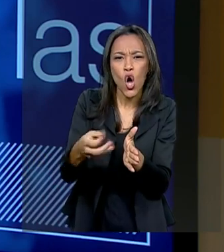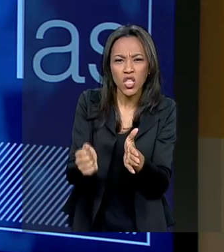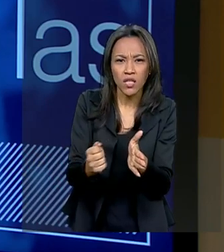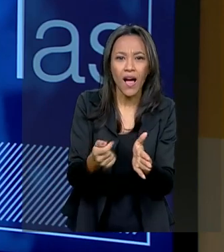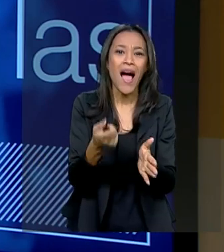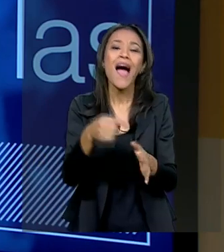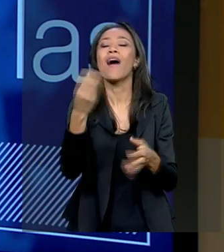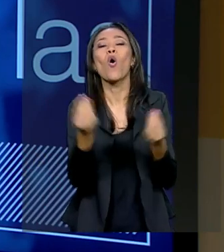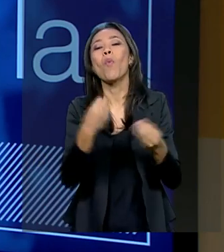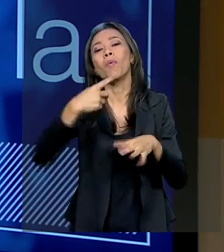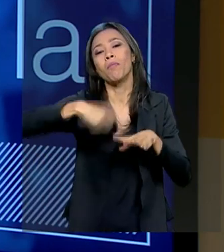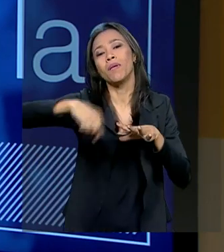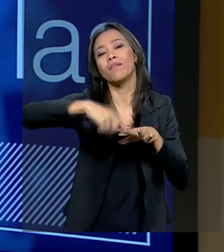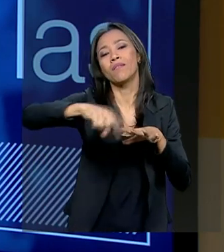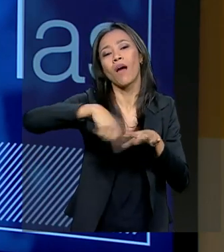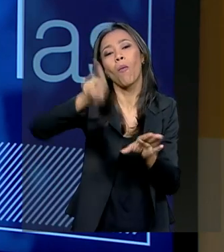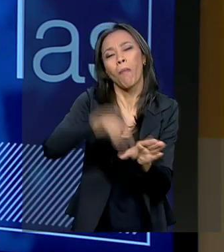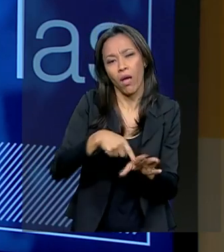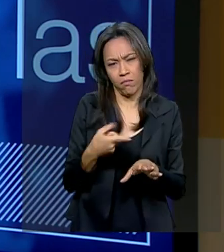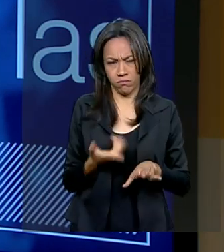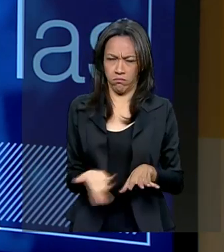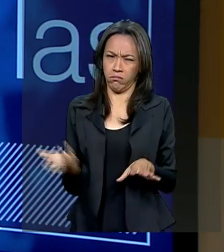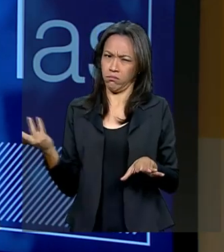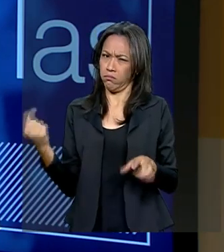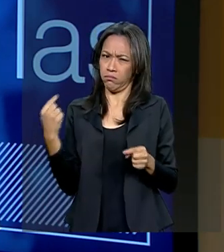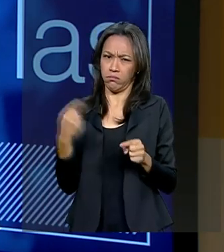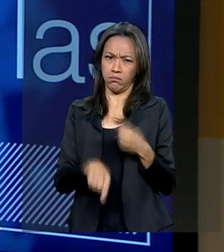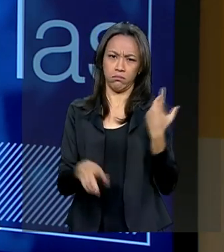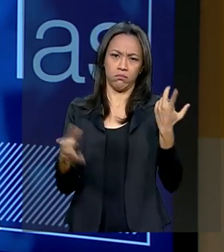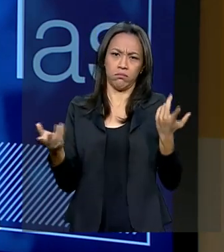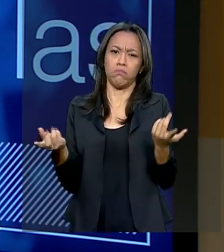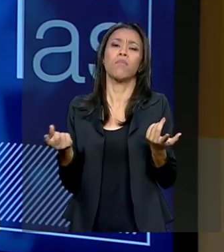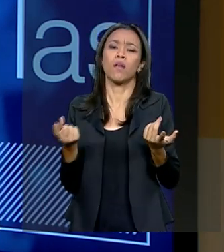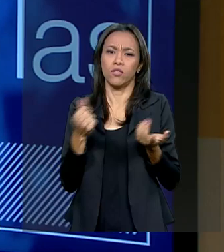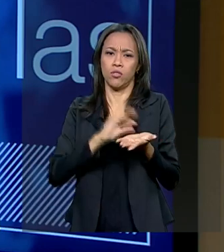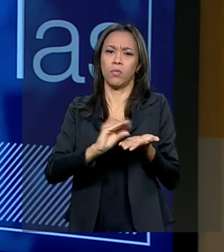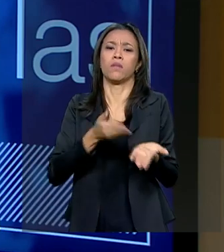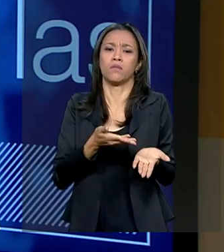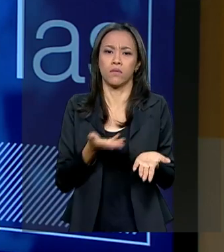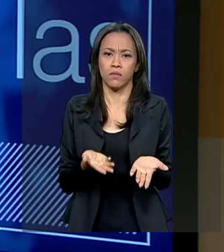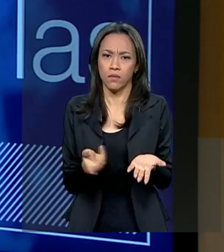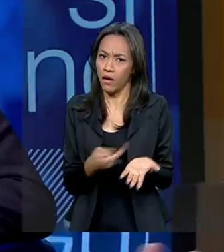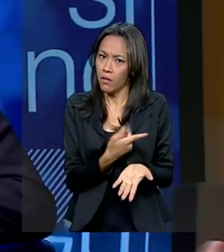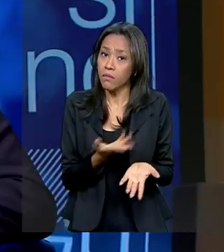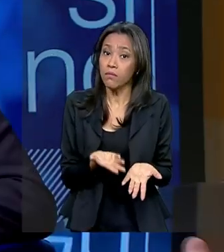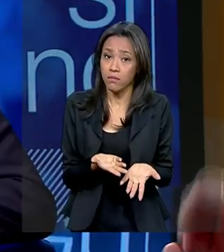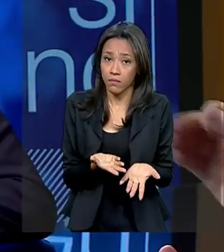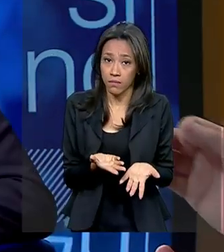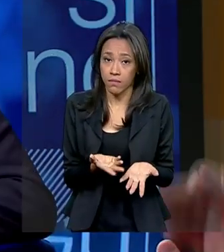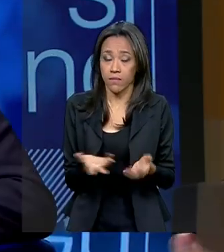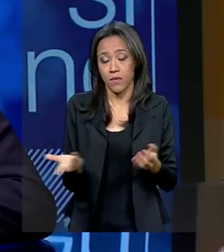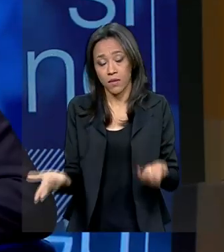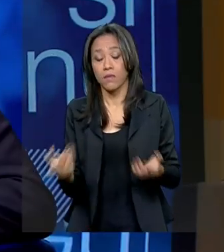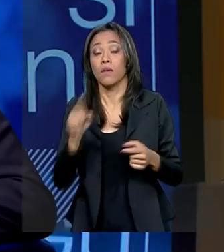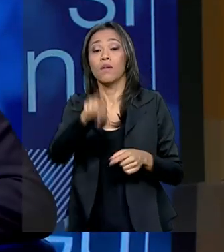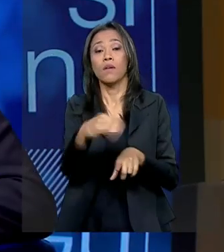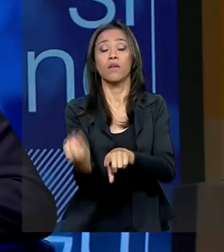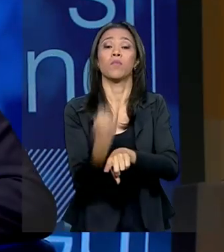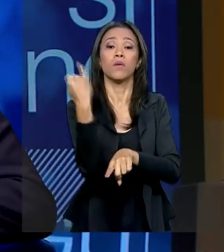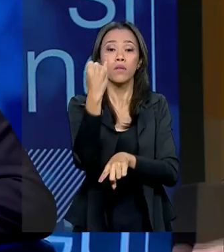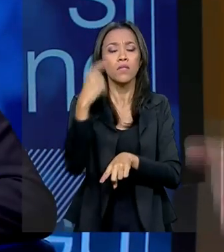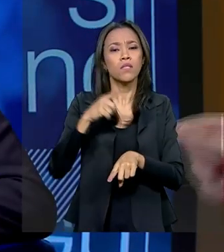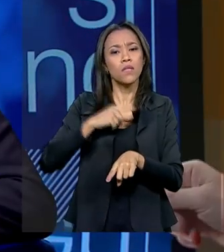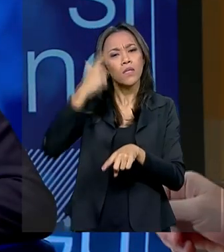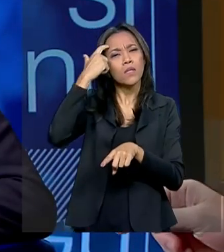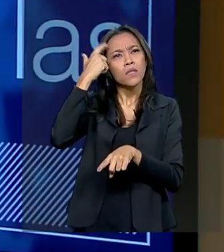pinto a unha do pé. Não. Isso não tem porque a gente dar. Está errado. Então, é importante ter esse conceito na